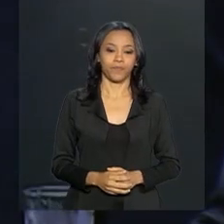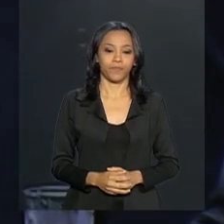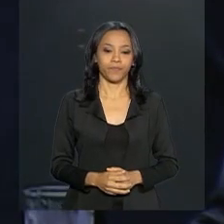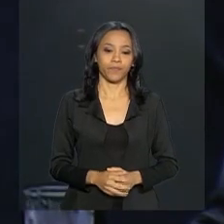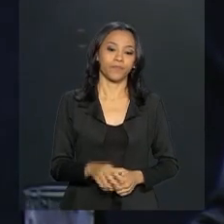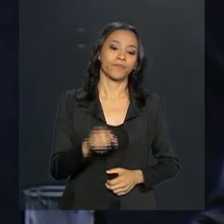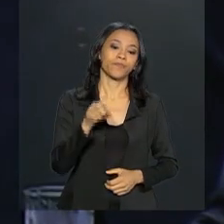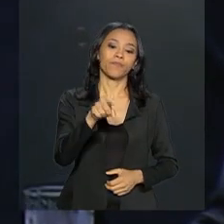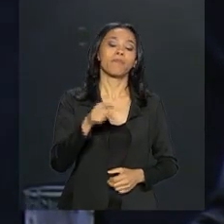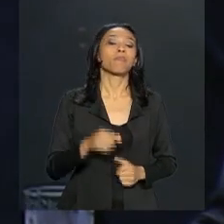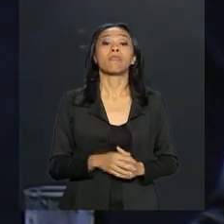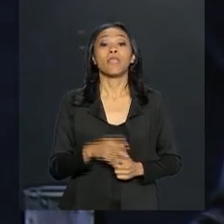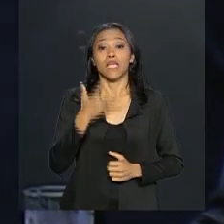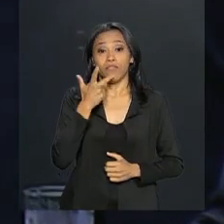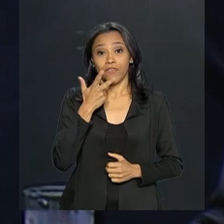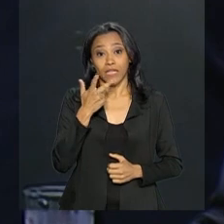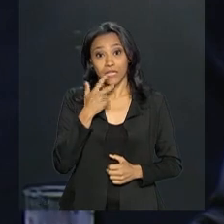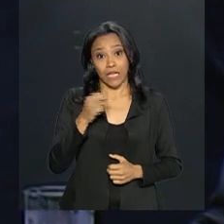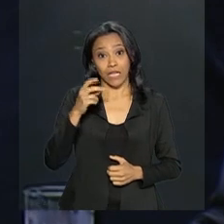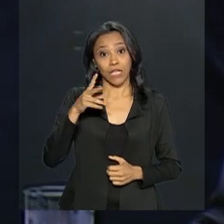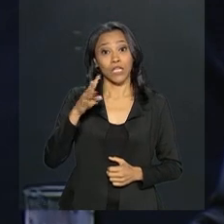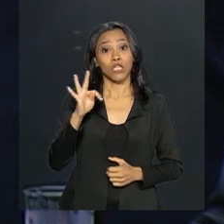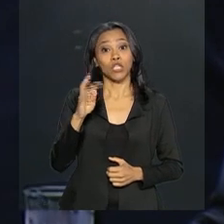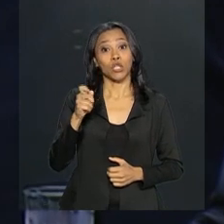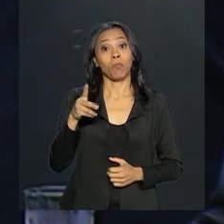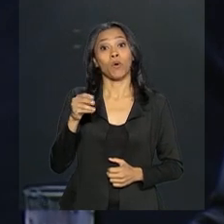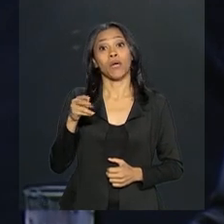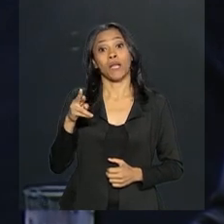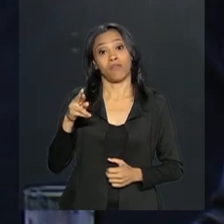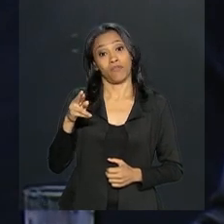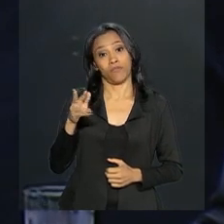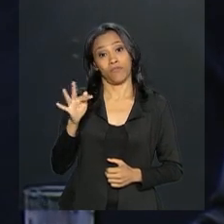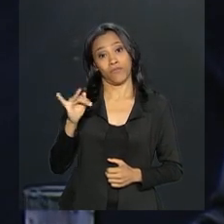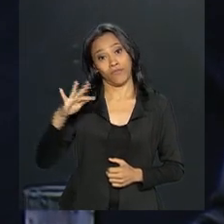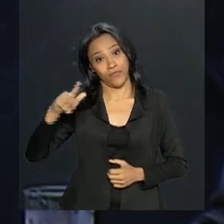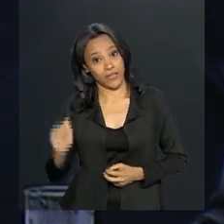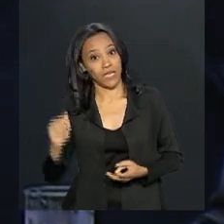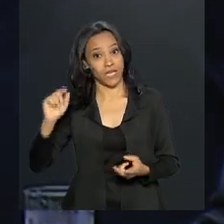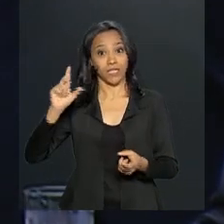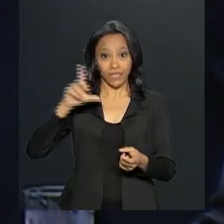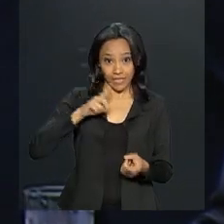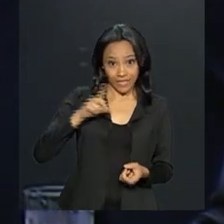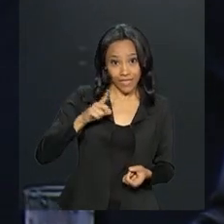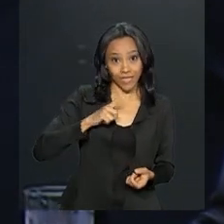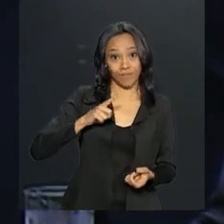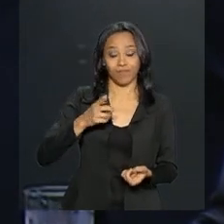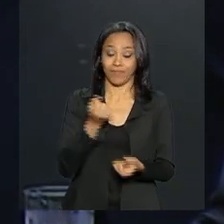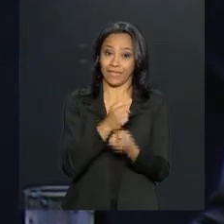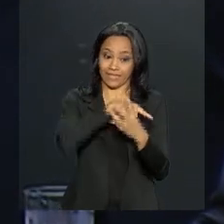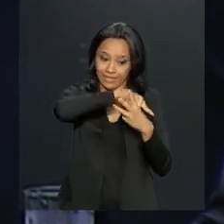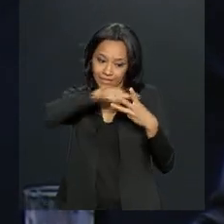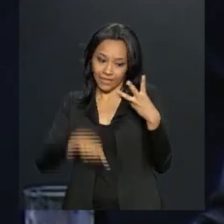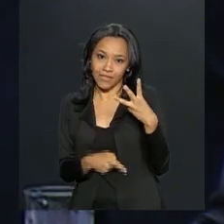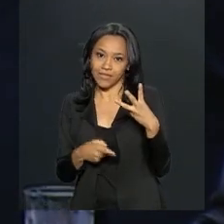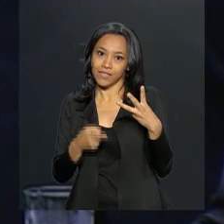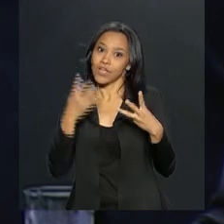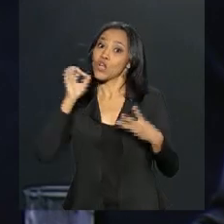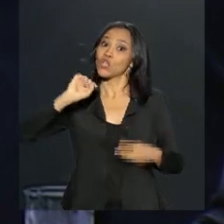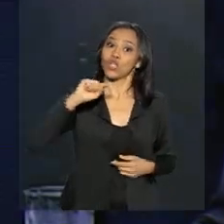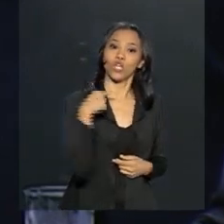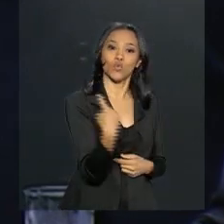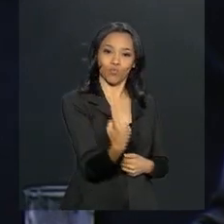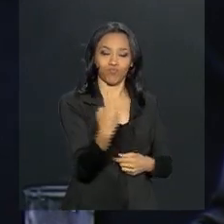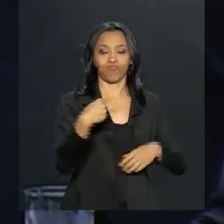Na topografia existe três nortes. O da quadrícula, o verdadeiro e o magnético. Mas na democracia só o norte.